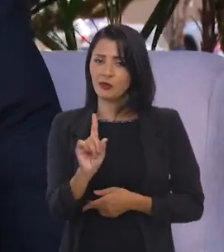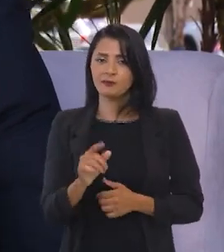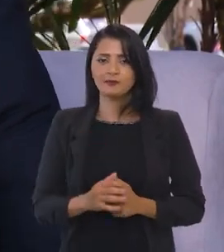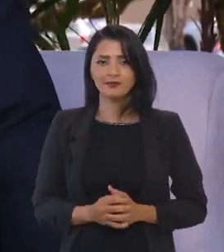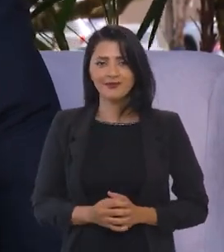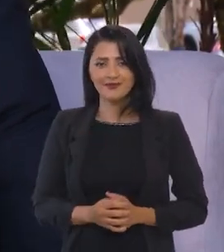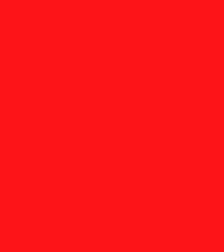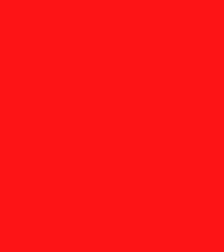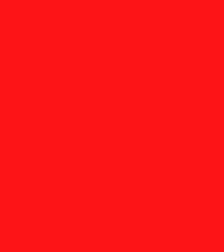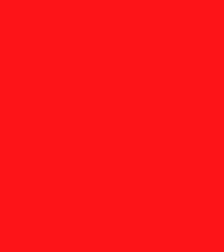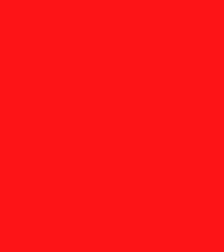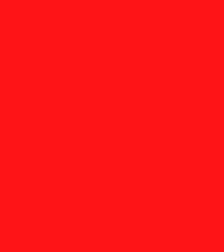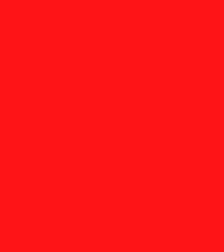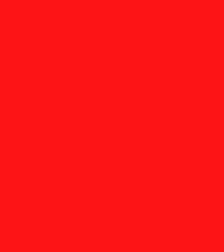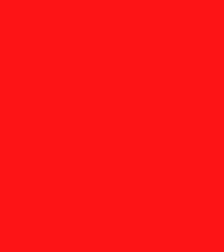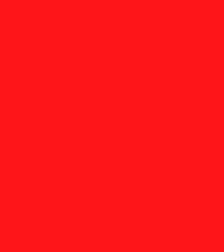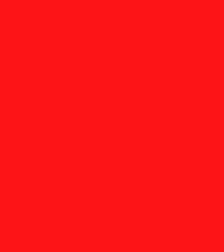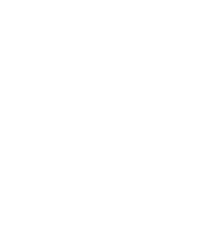Não saia daí.